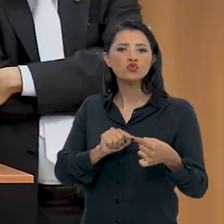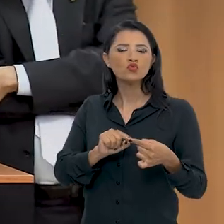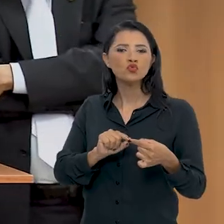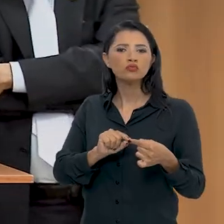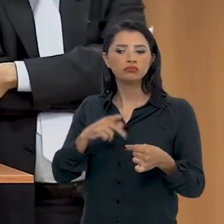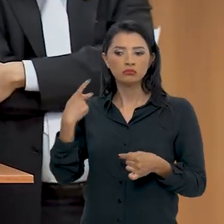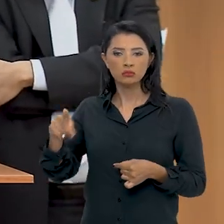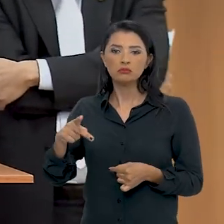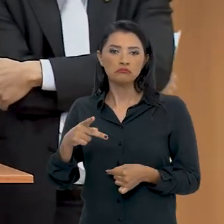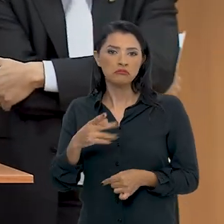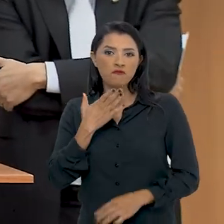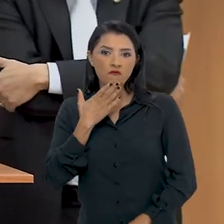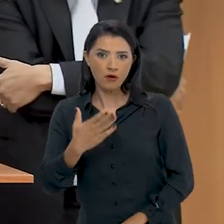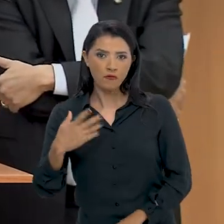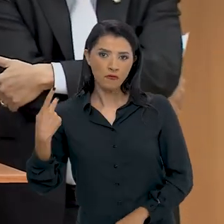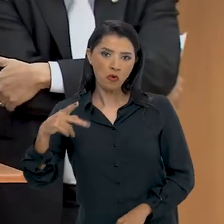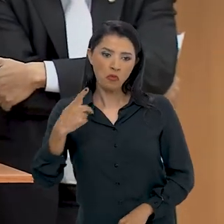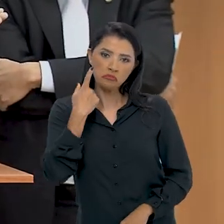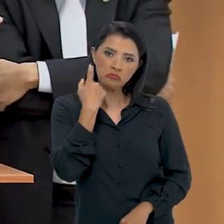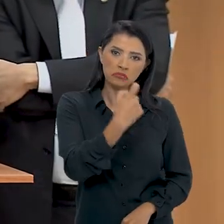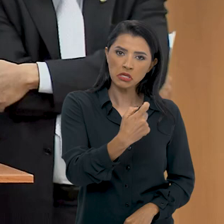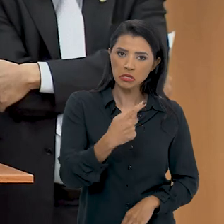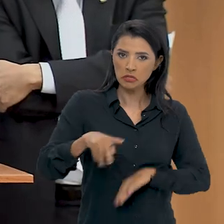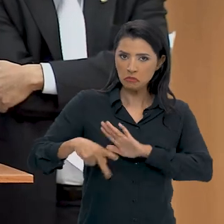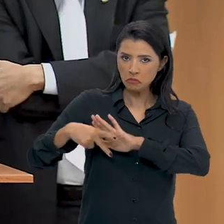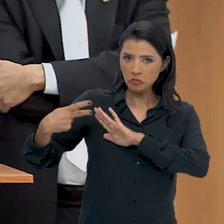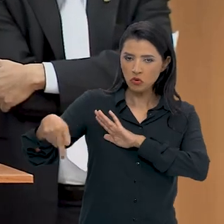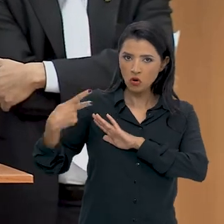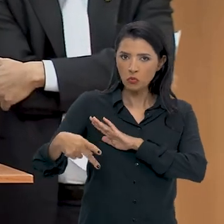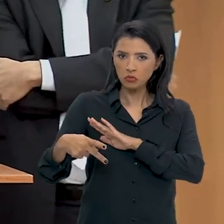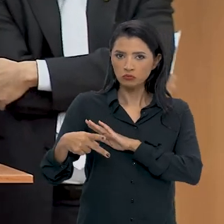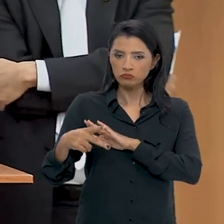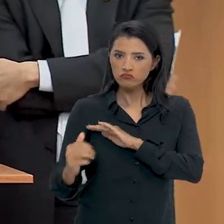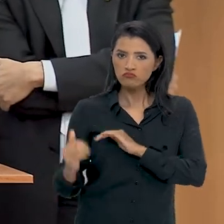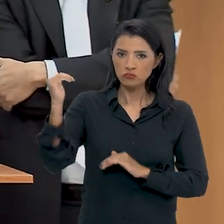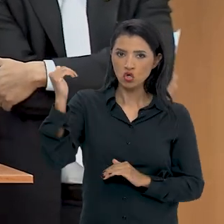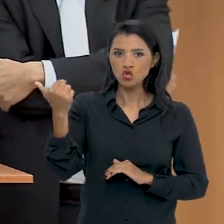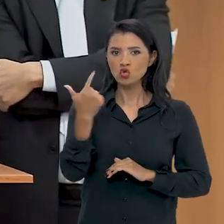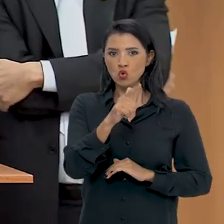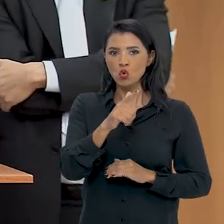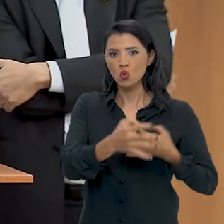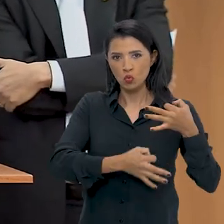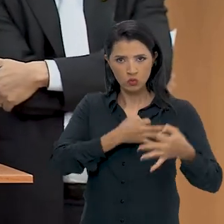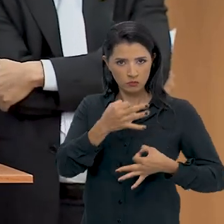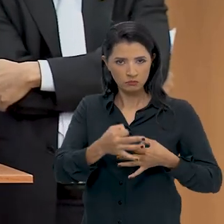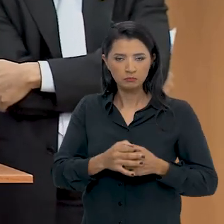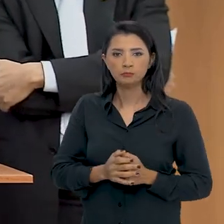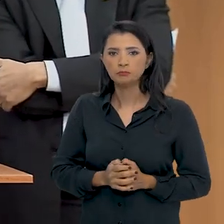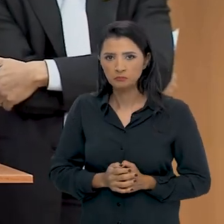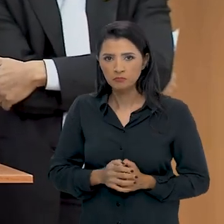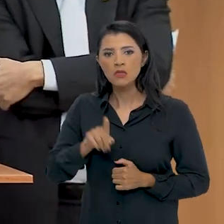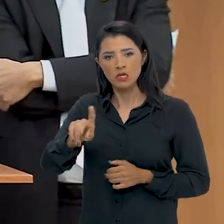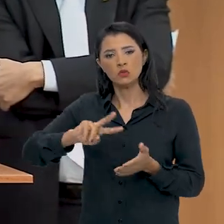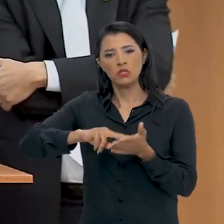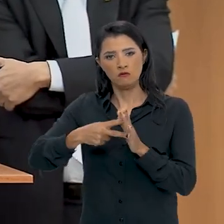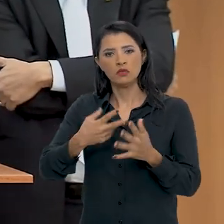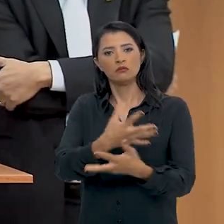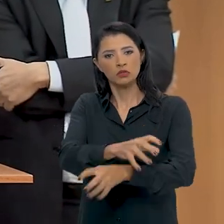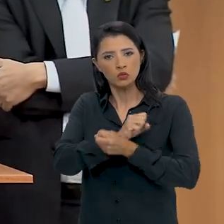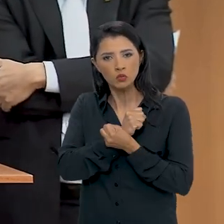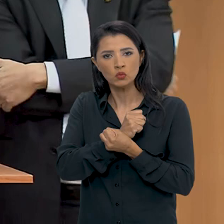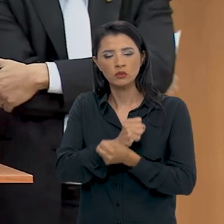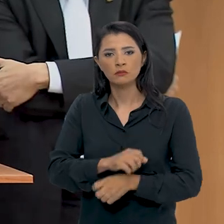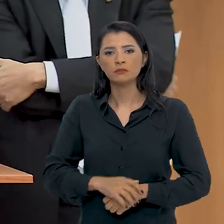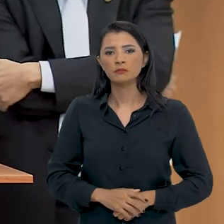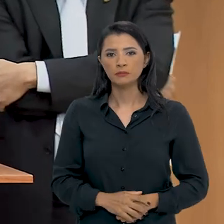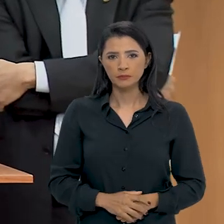privilegiar aquilo que lhes convém em detrimento de outras vozes. Isto